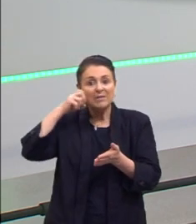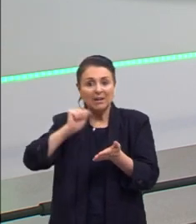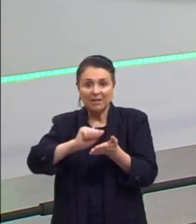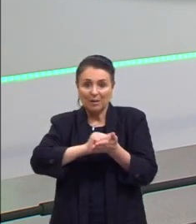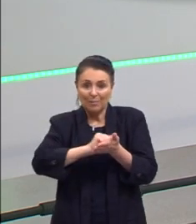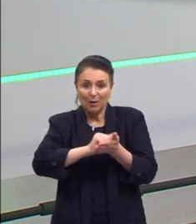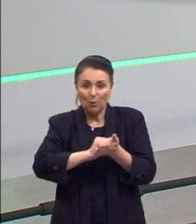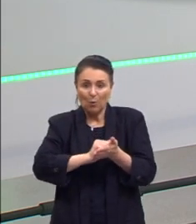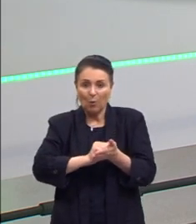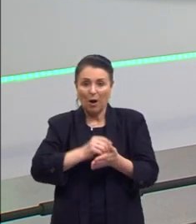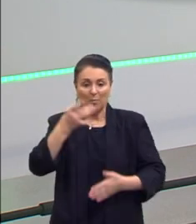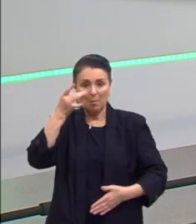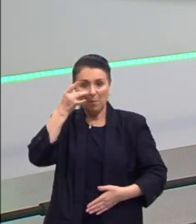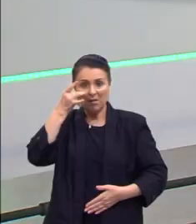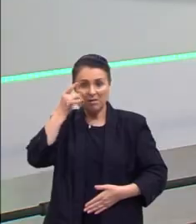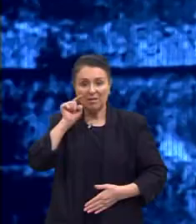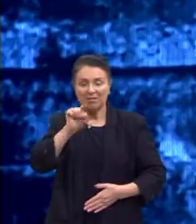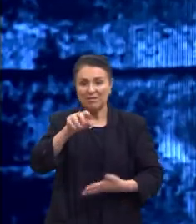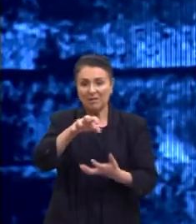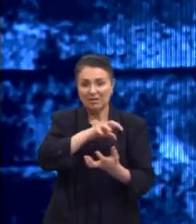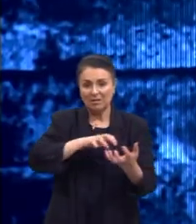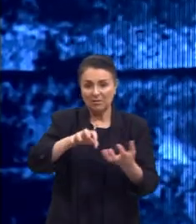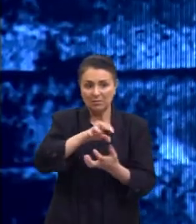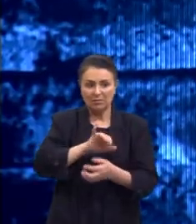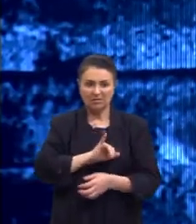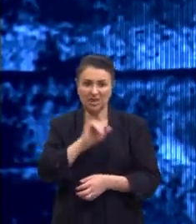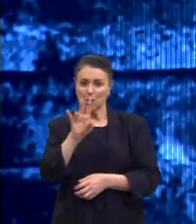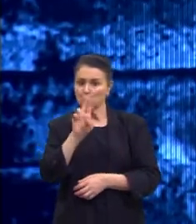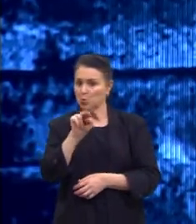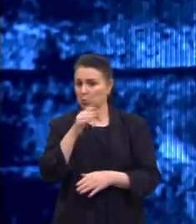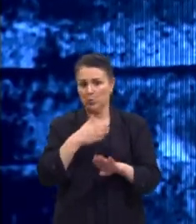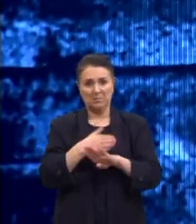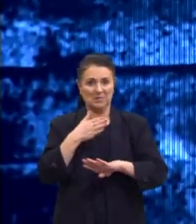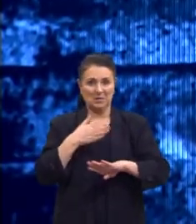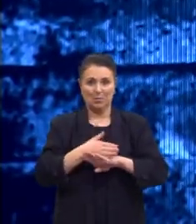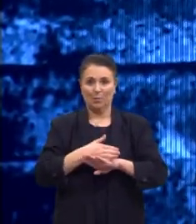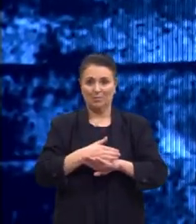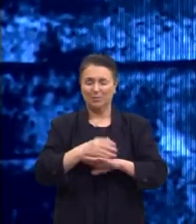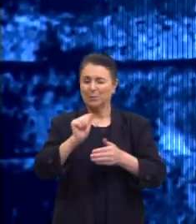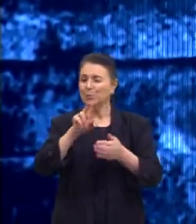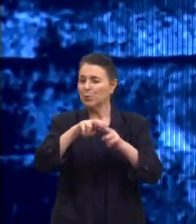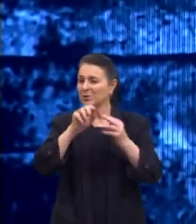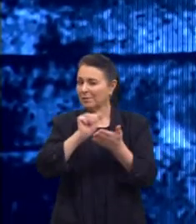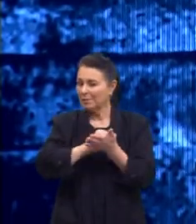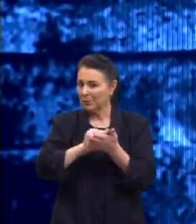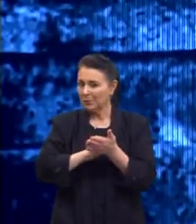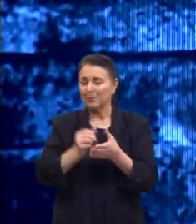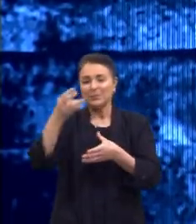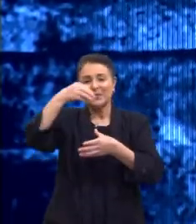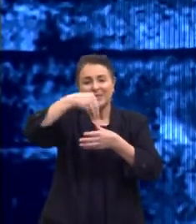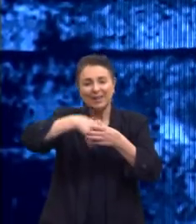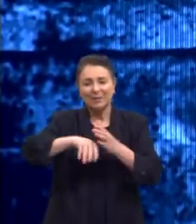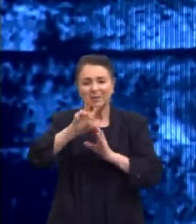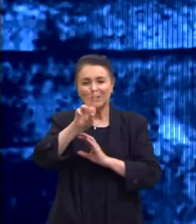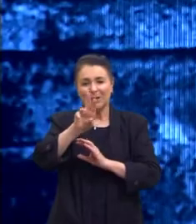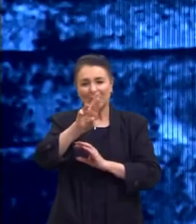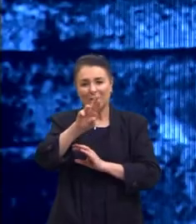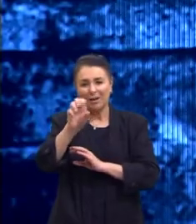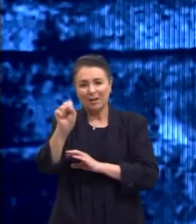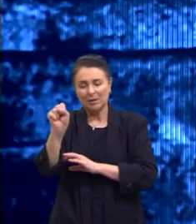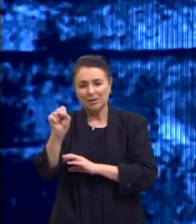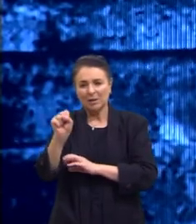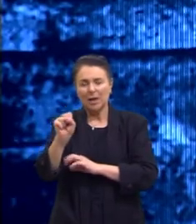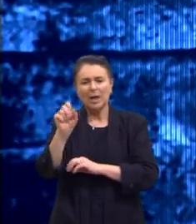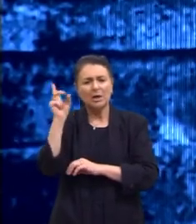a presença do Trotsky na Revolução, dizer que ele nunca esteve lá. Então, dentro da própria União Soviética, se tinha dificuldade de